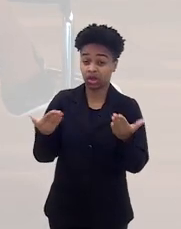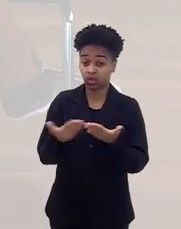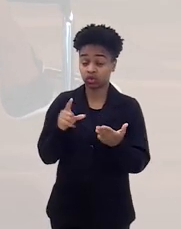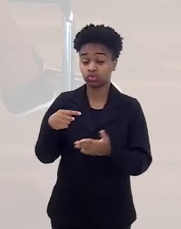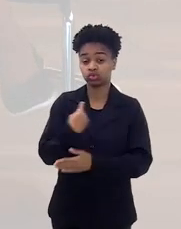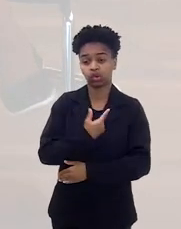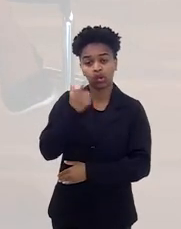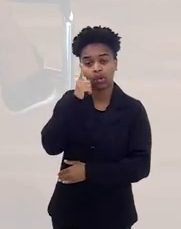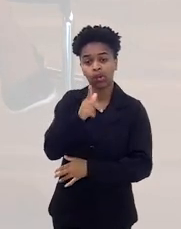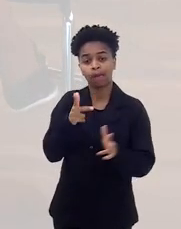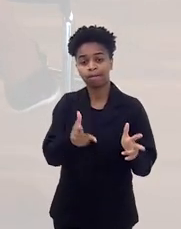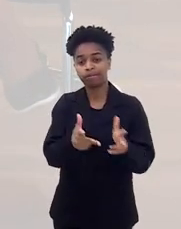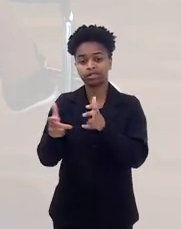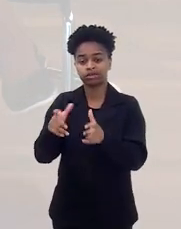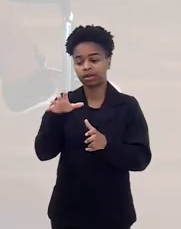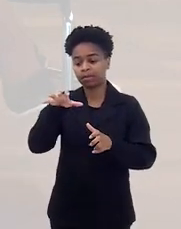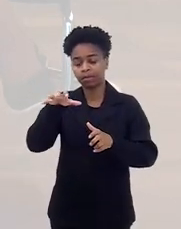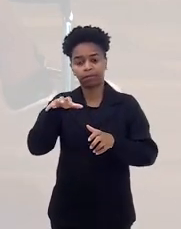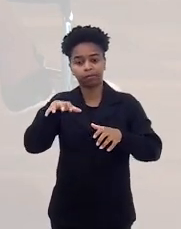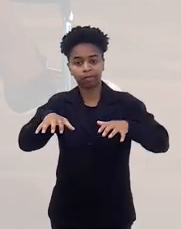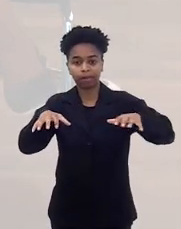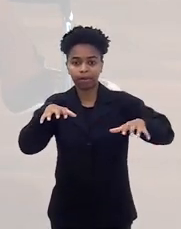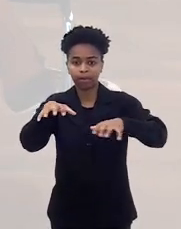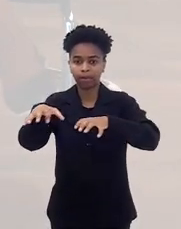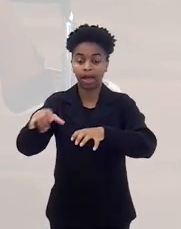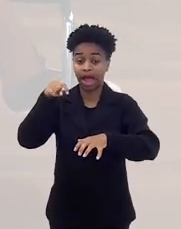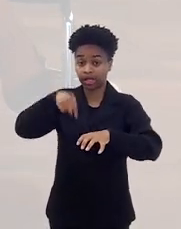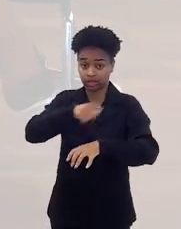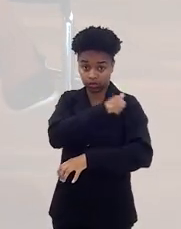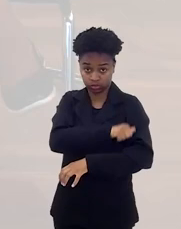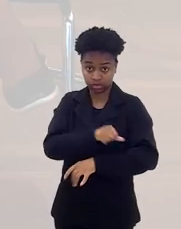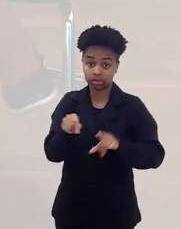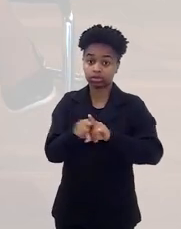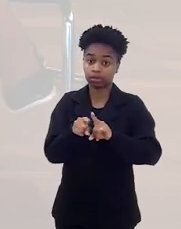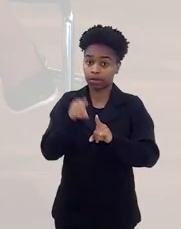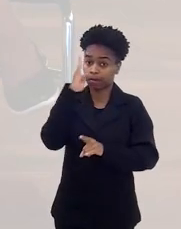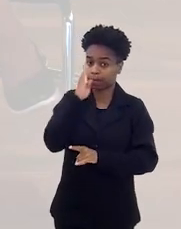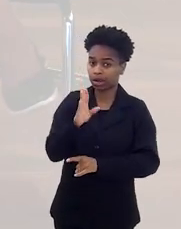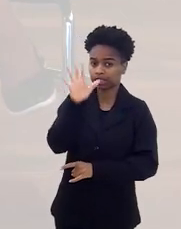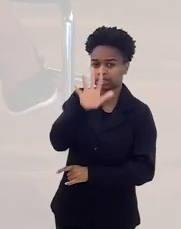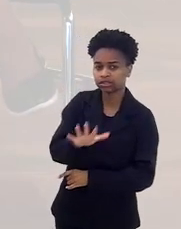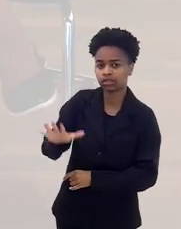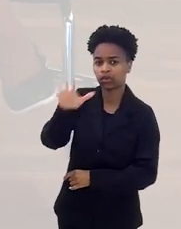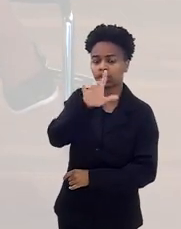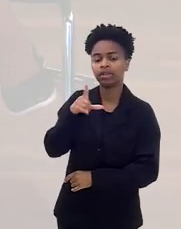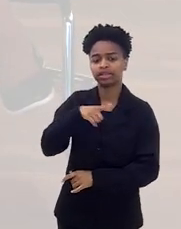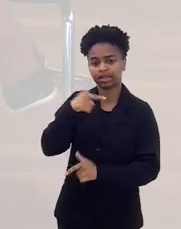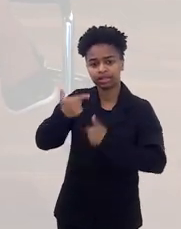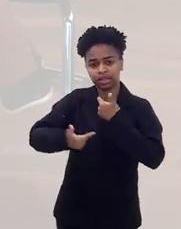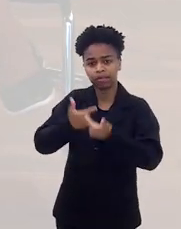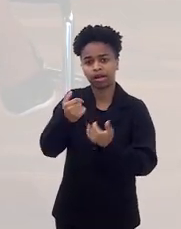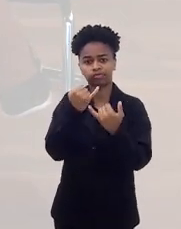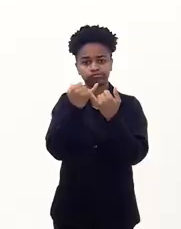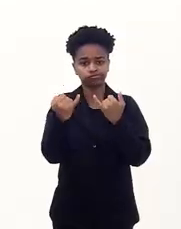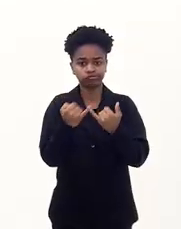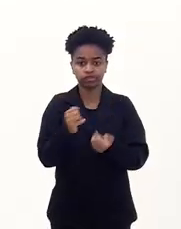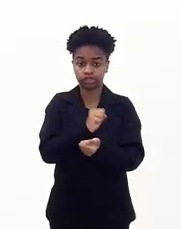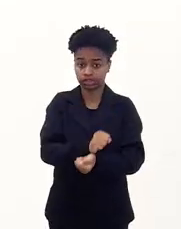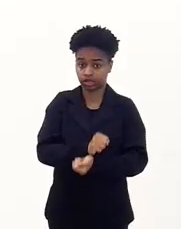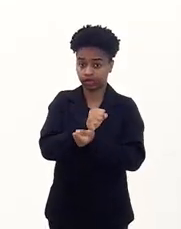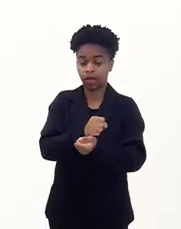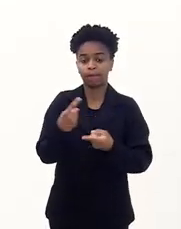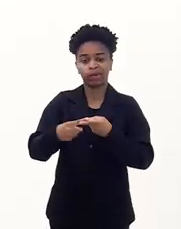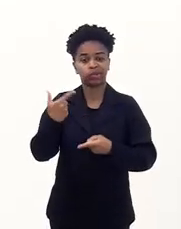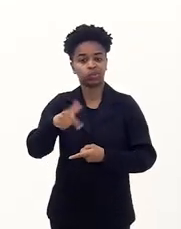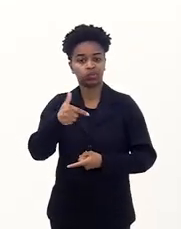consegue detectar em muitas regiões, aqui no estado do Rio de Janeiro, mas Brasil afora, trabalho escravo ou análogo à escravidão.